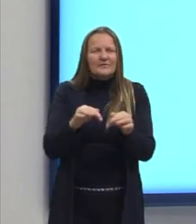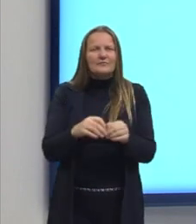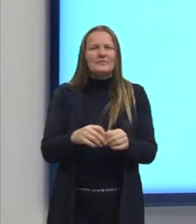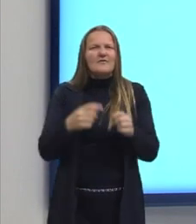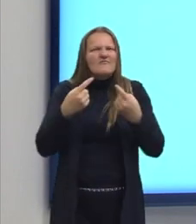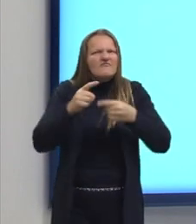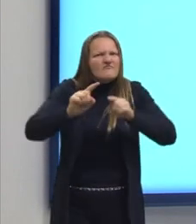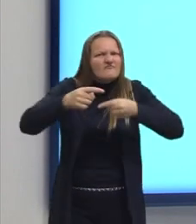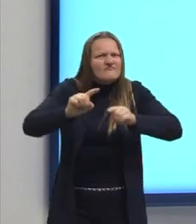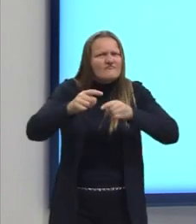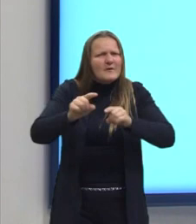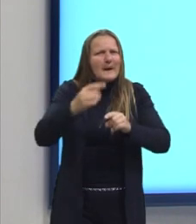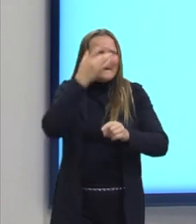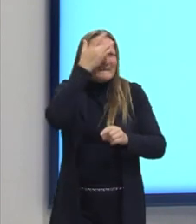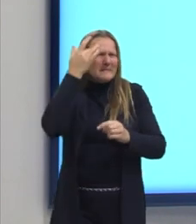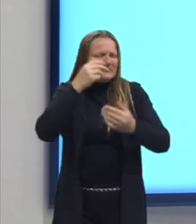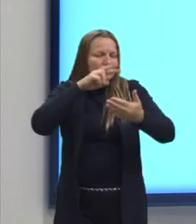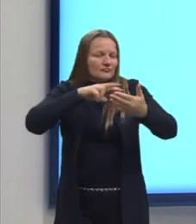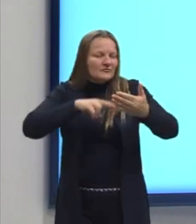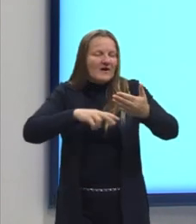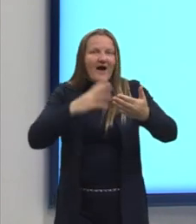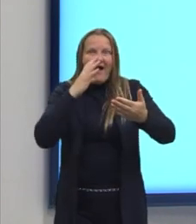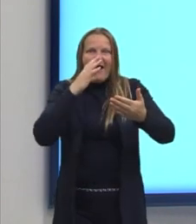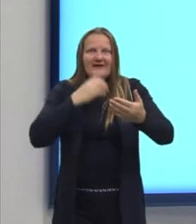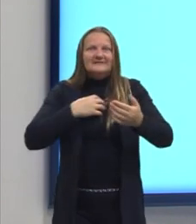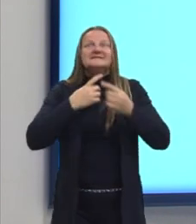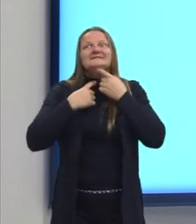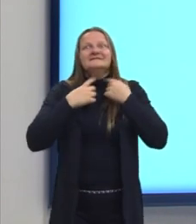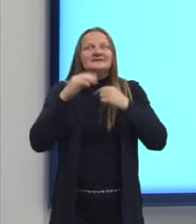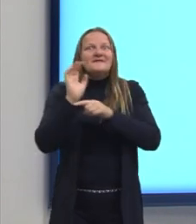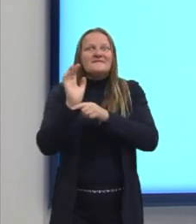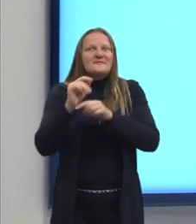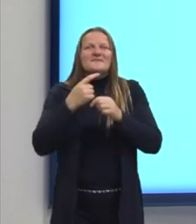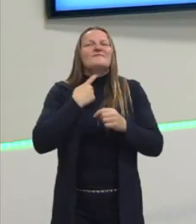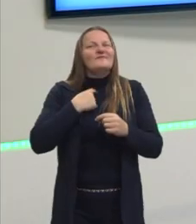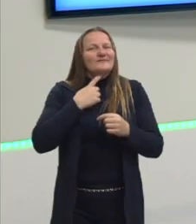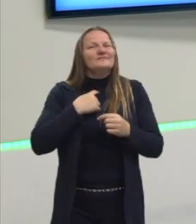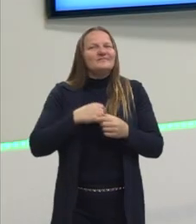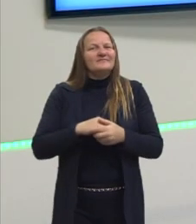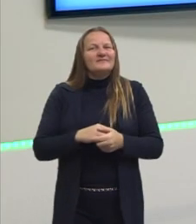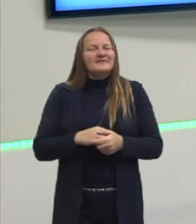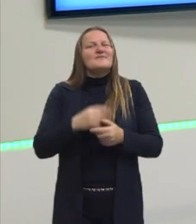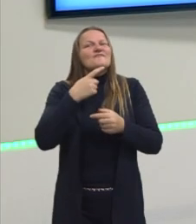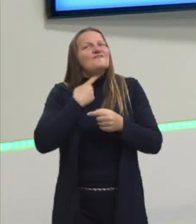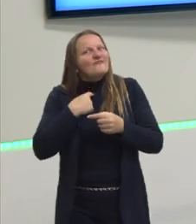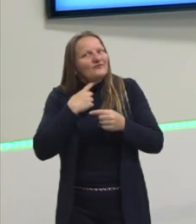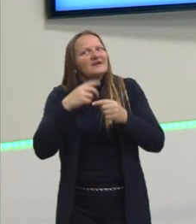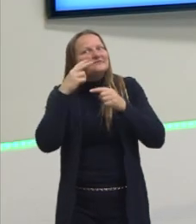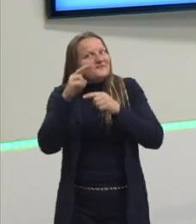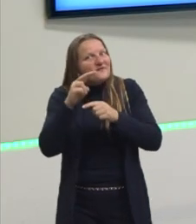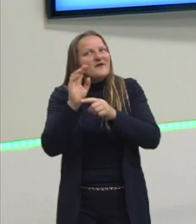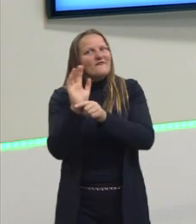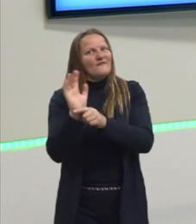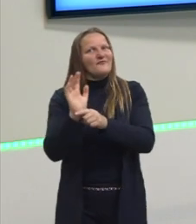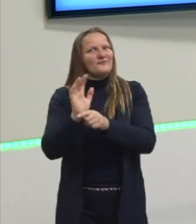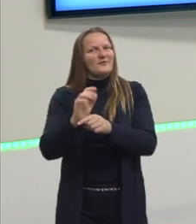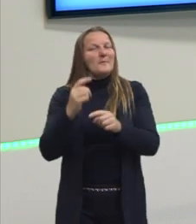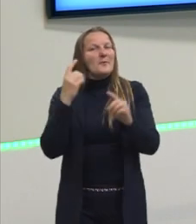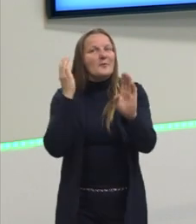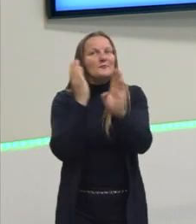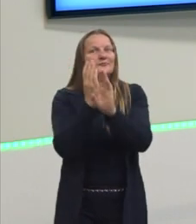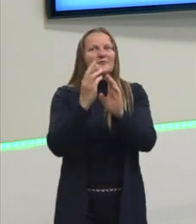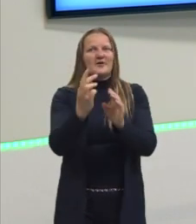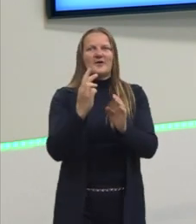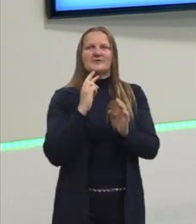provocar uma atitude aí no leitor da resenha. E essa atitude é assistir o filme para descobrir a